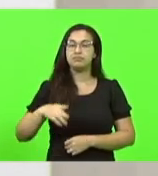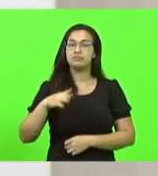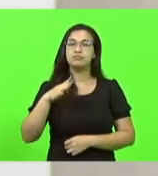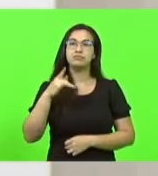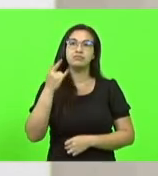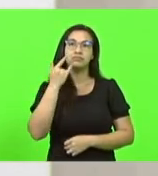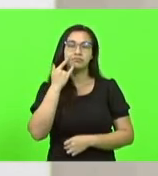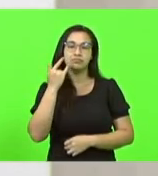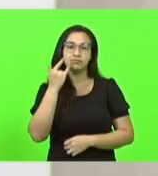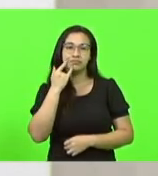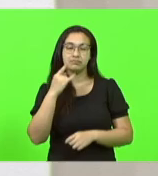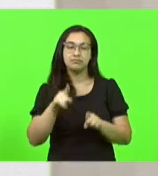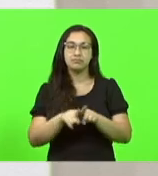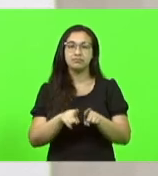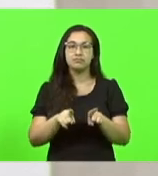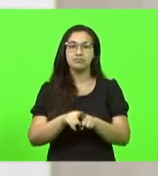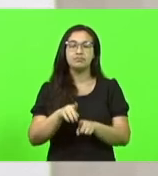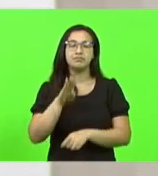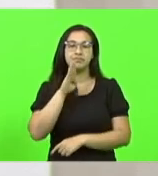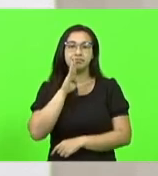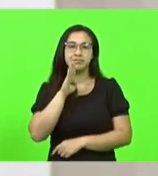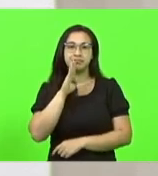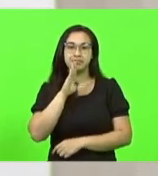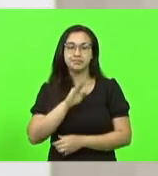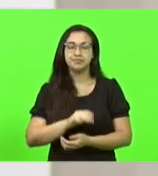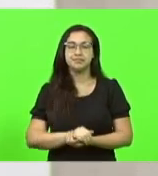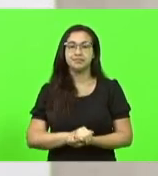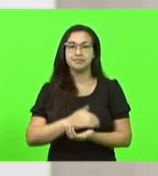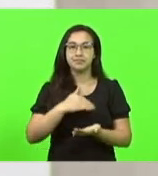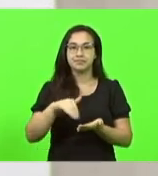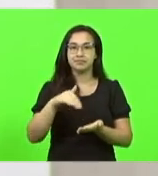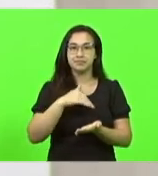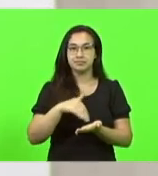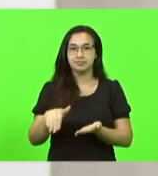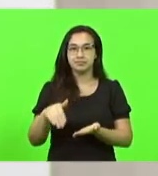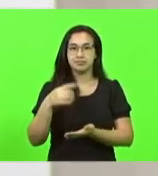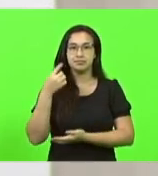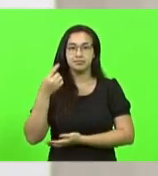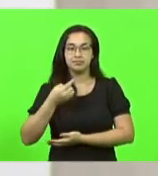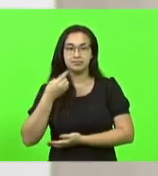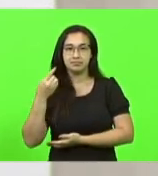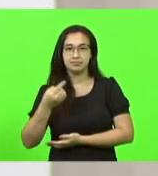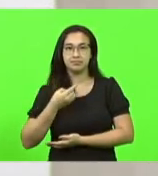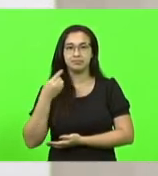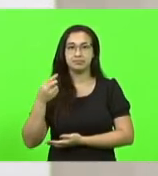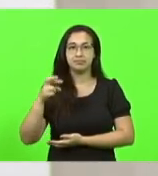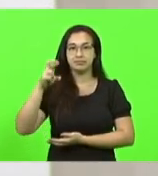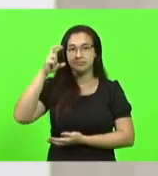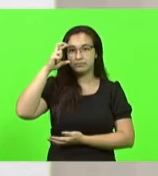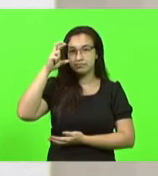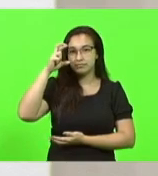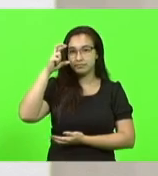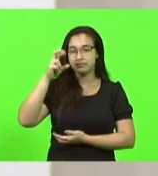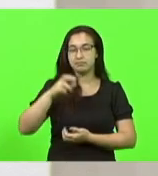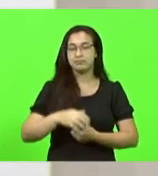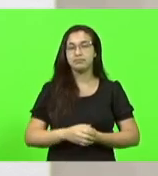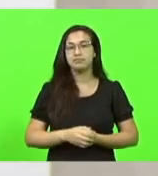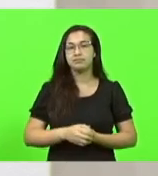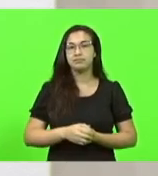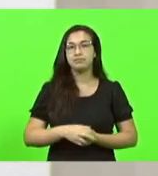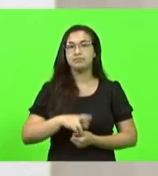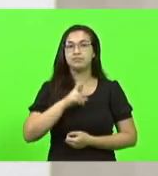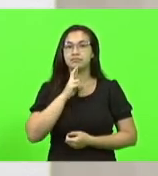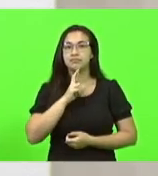Nadal e Nilson Berlanda, e secretarias, deputados Ricardo Alba, Rodrigo